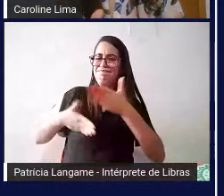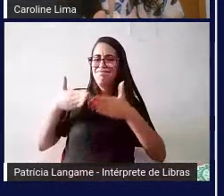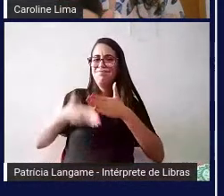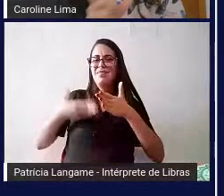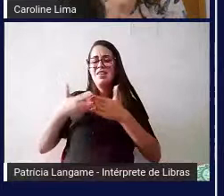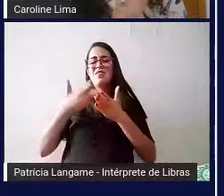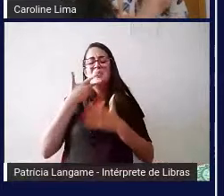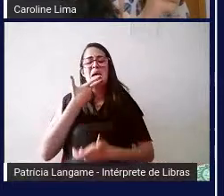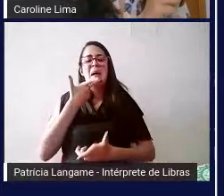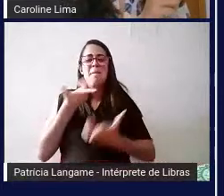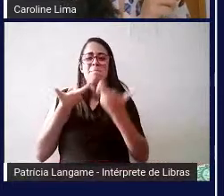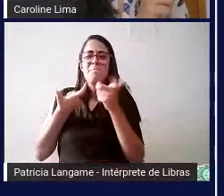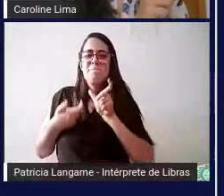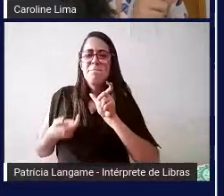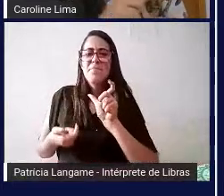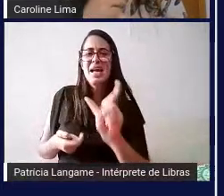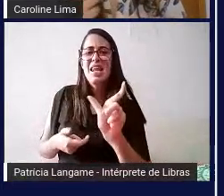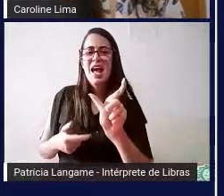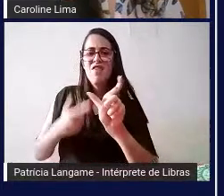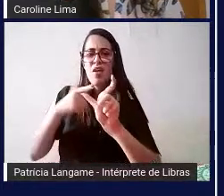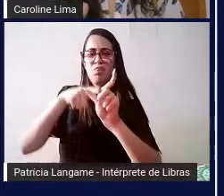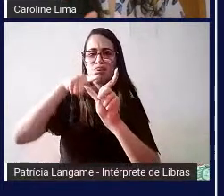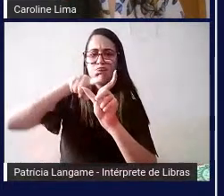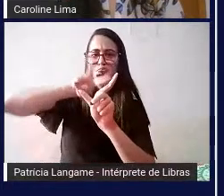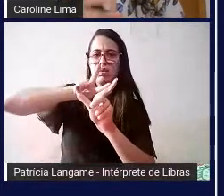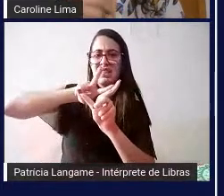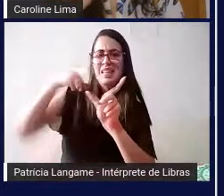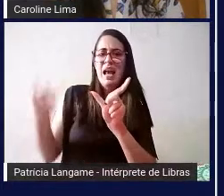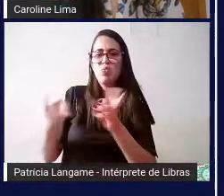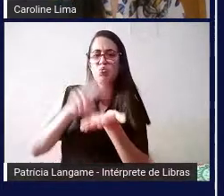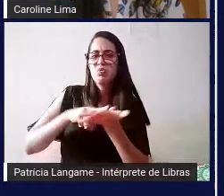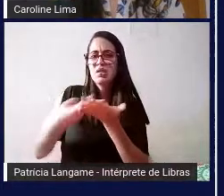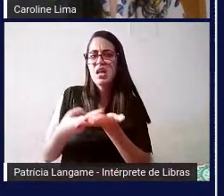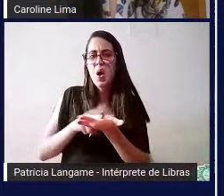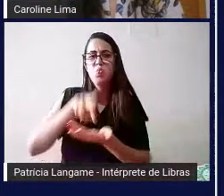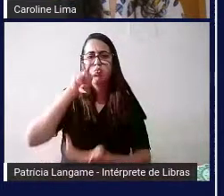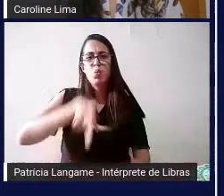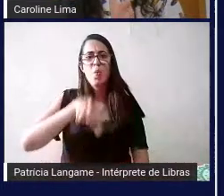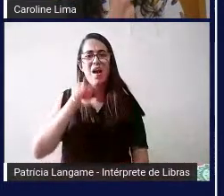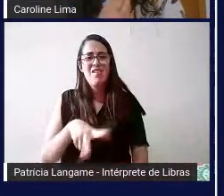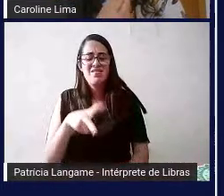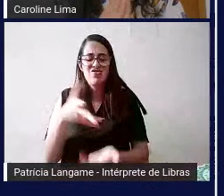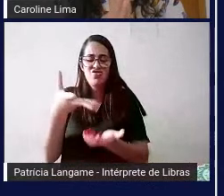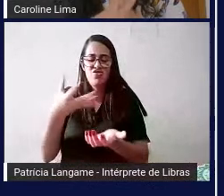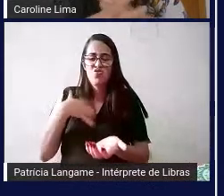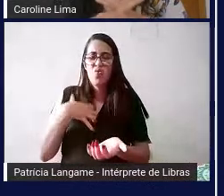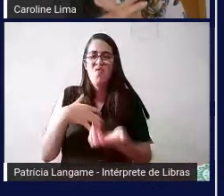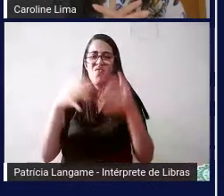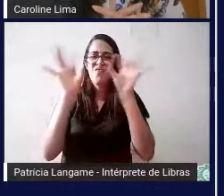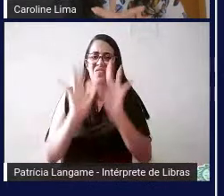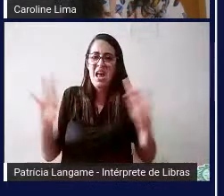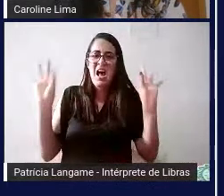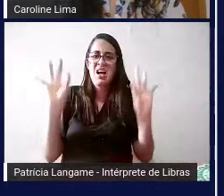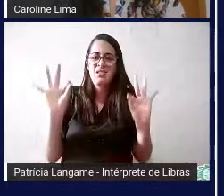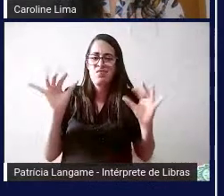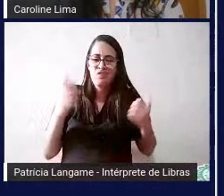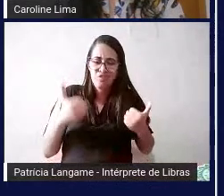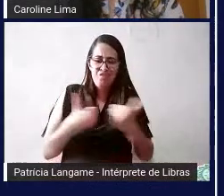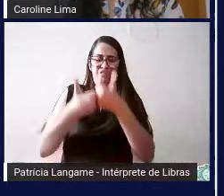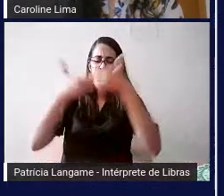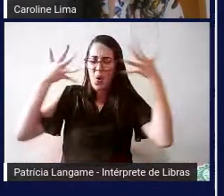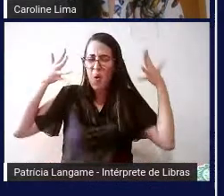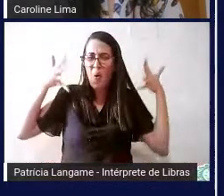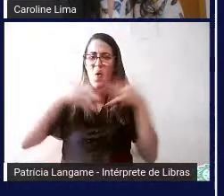pega palavras dá uma tradução que não é aquela no sentido daquela frase então em vez de ajudar confunde